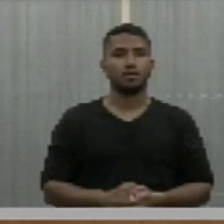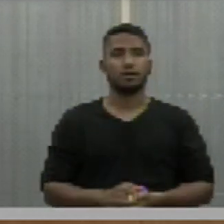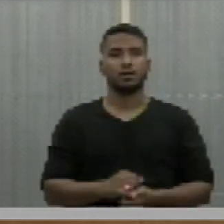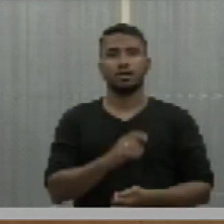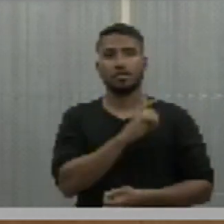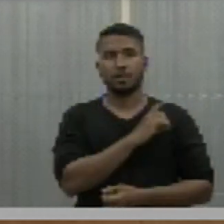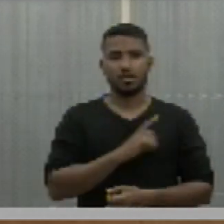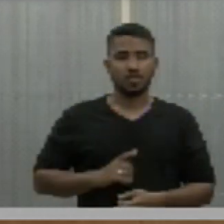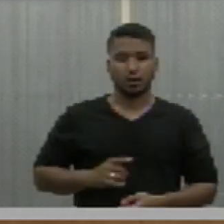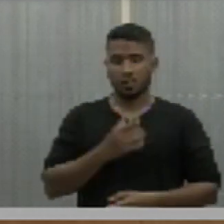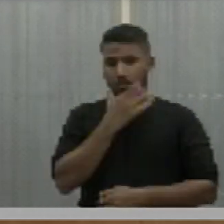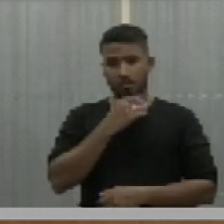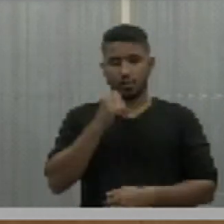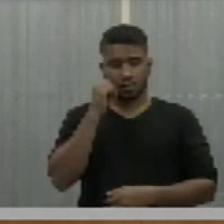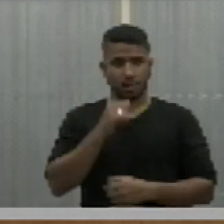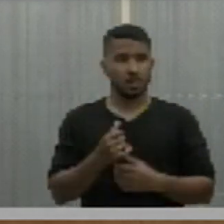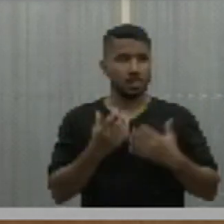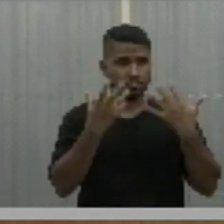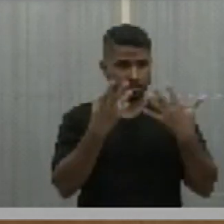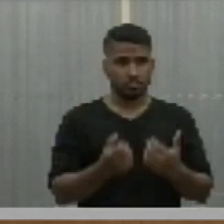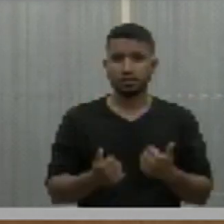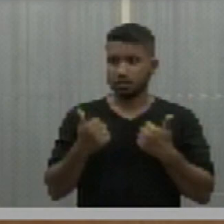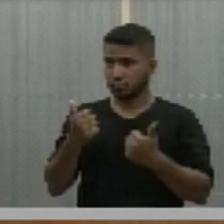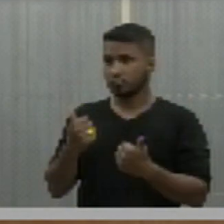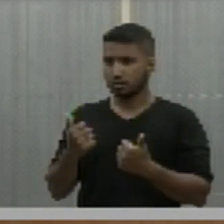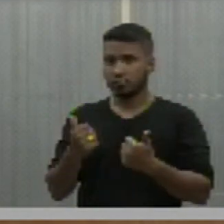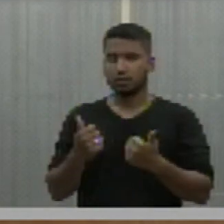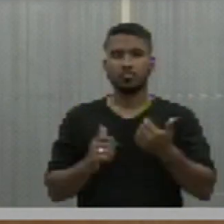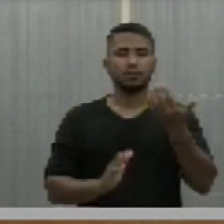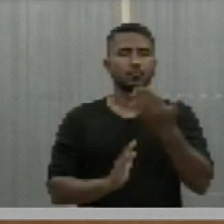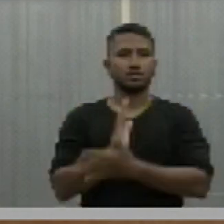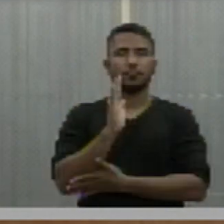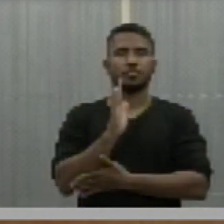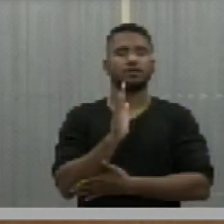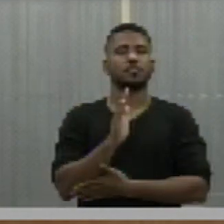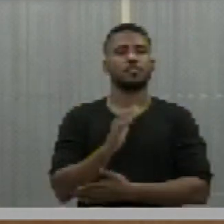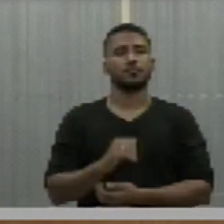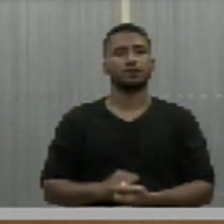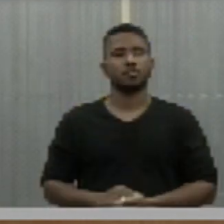Deputados e deputadas que aprovam, permaneçam como estão. Aprovado.